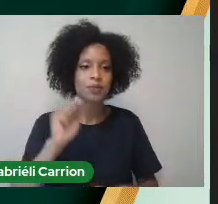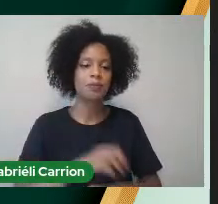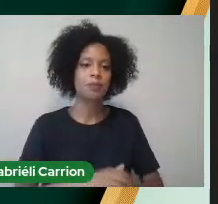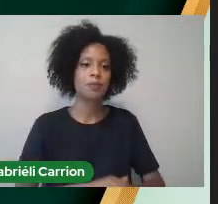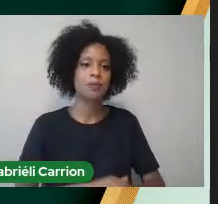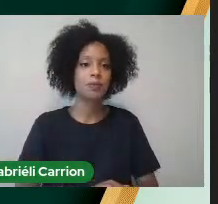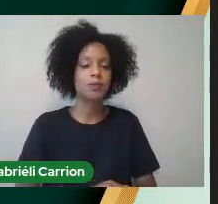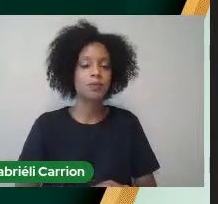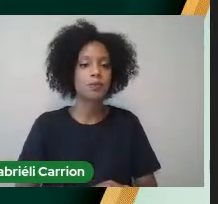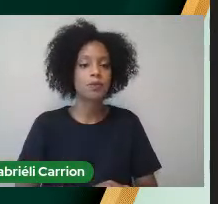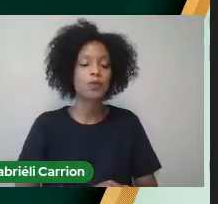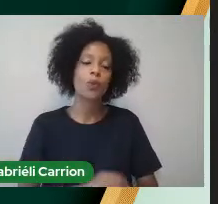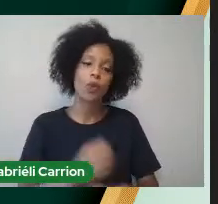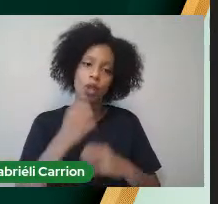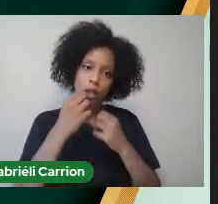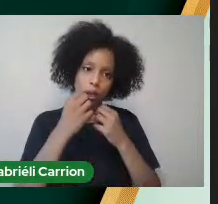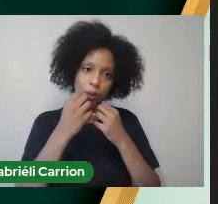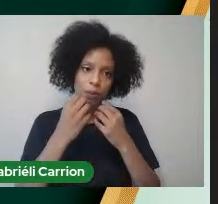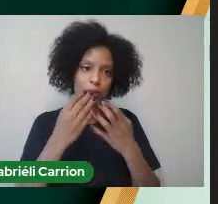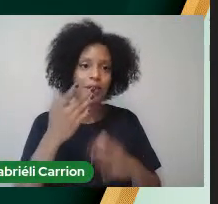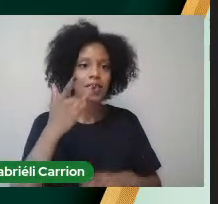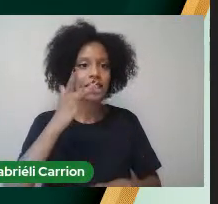Boa tarde A todos